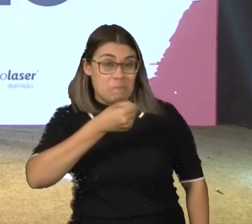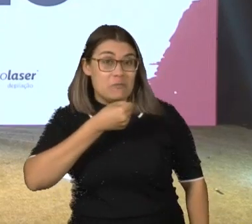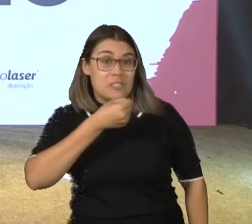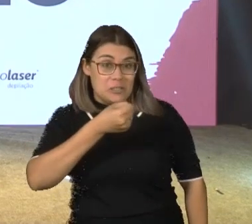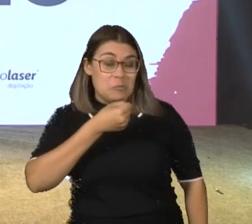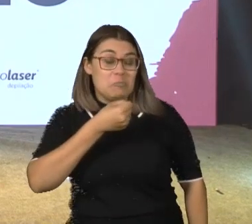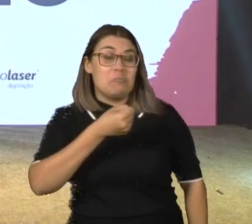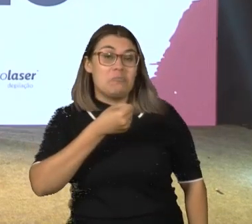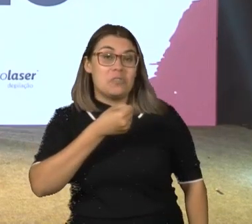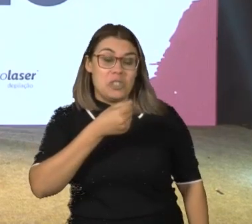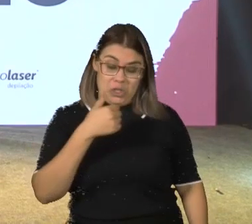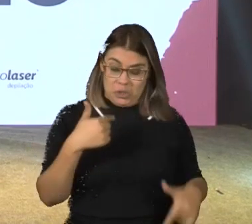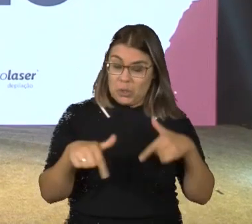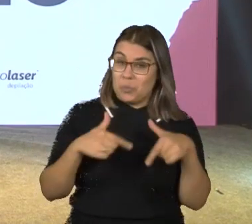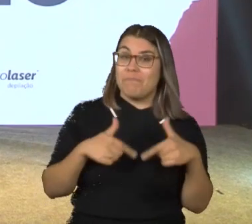E trabalho